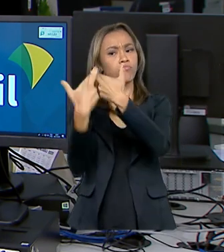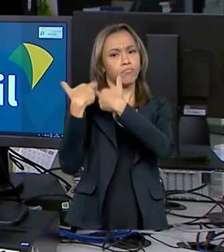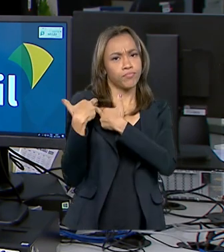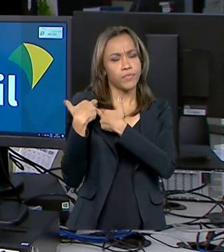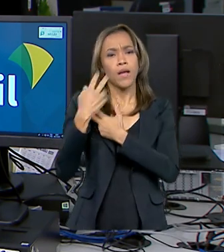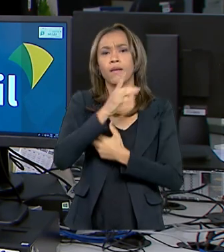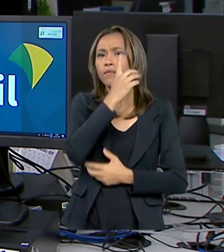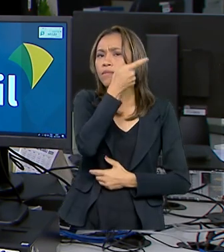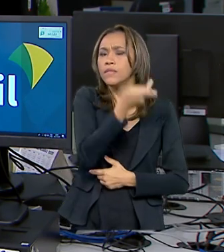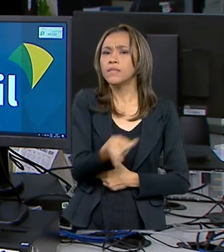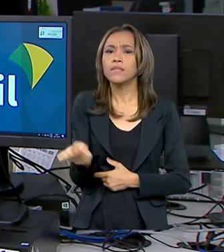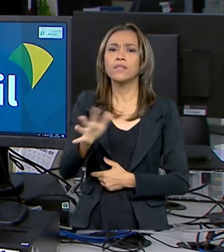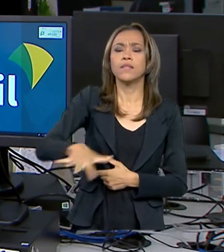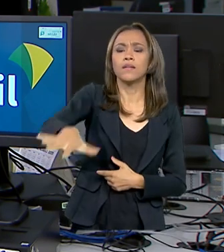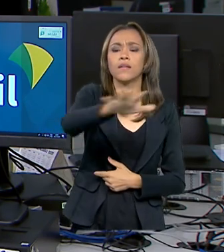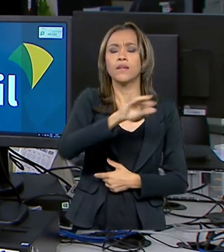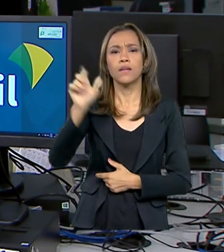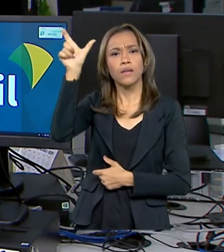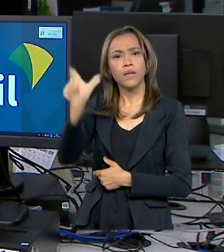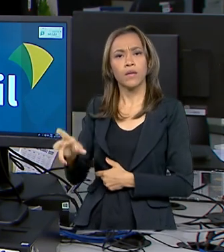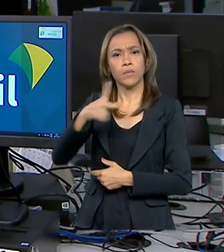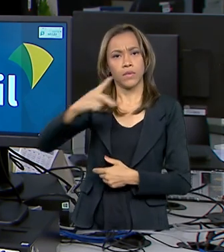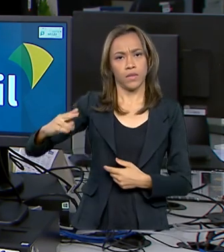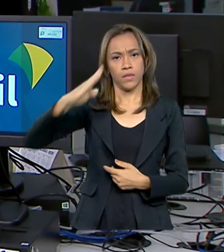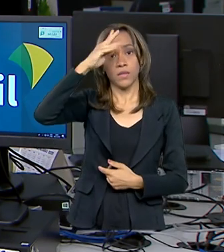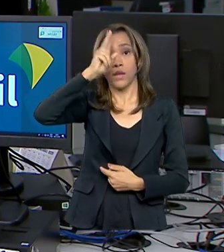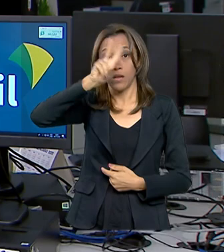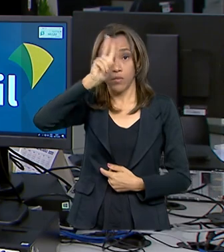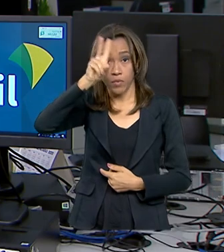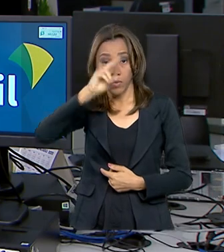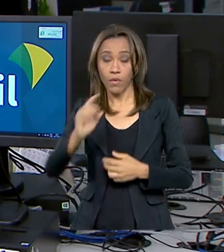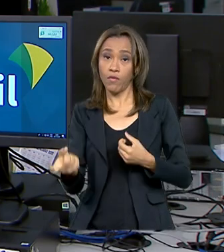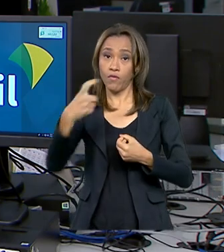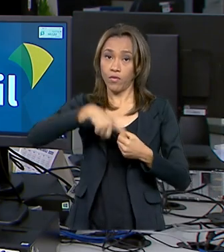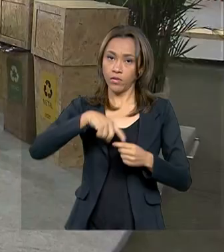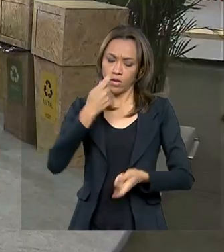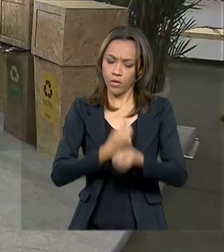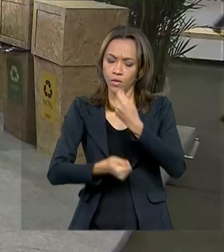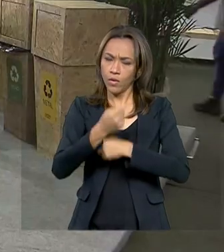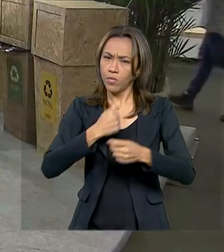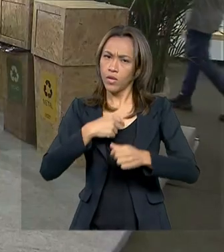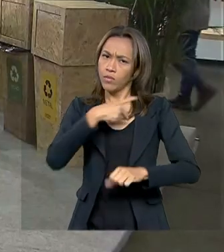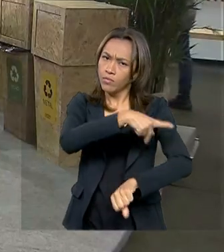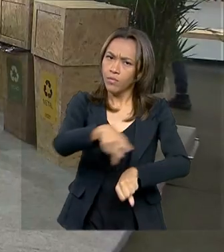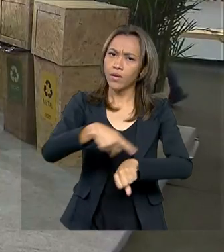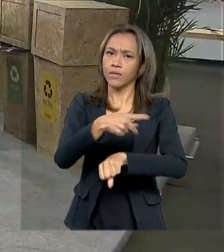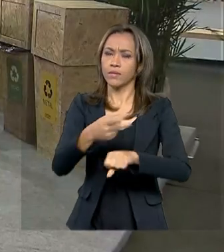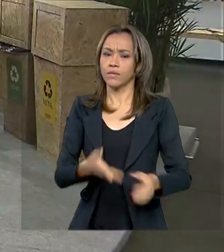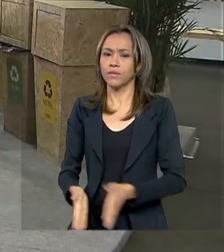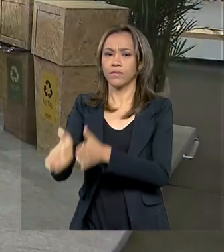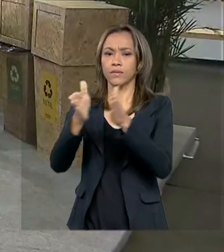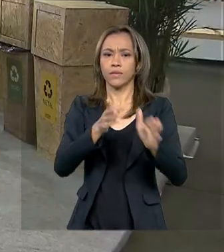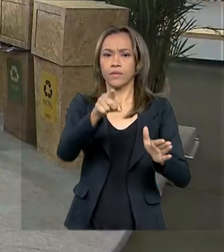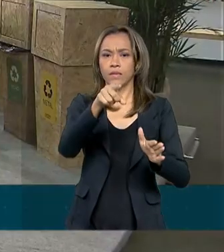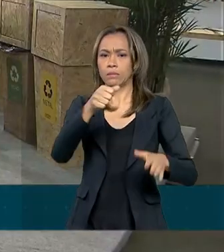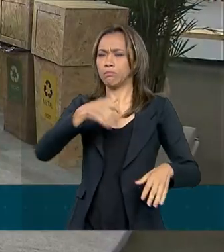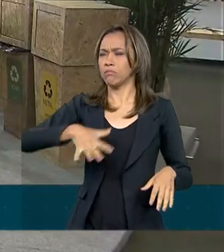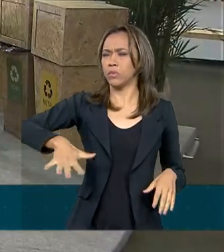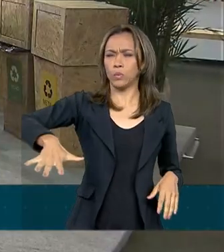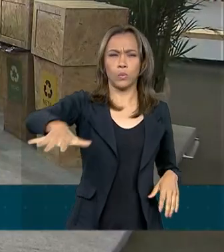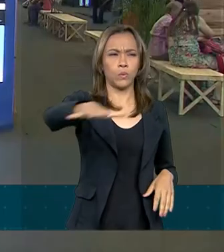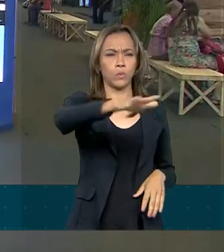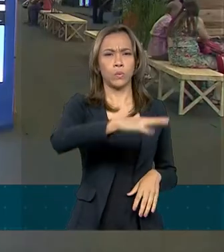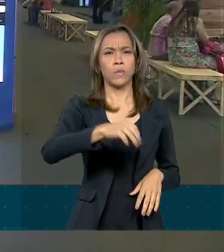presidente Jair Bolsonaro lembrou a retomada da economia do país. Um universo em 130